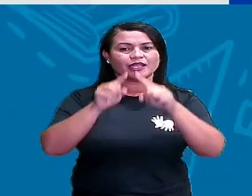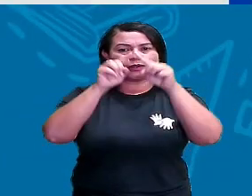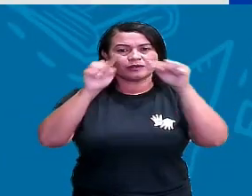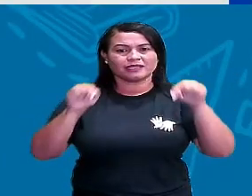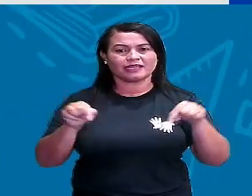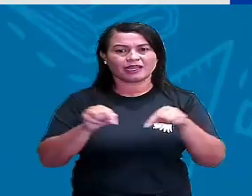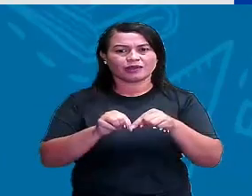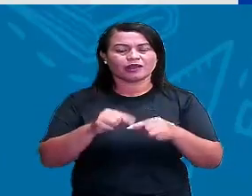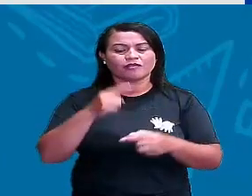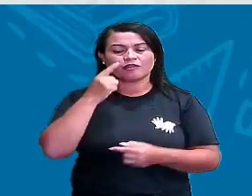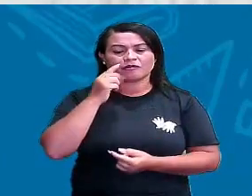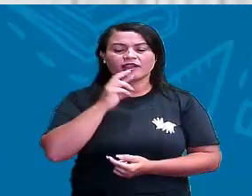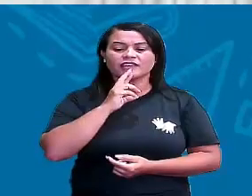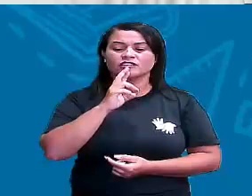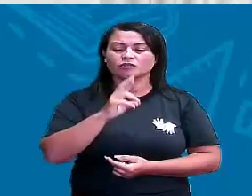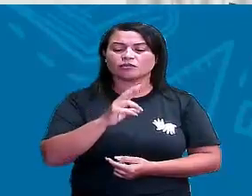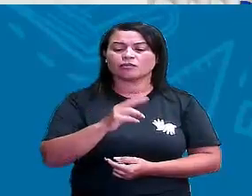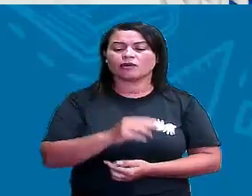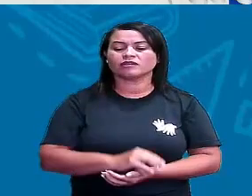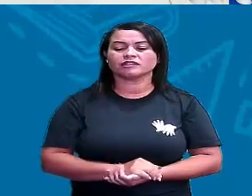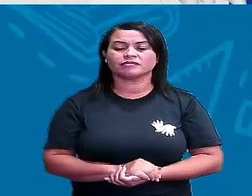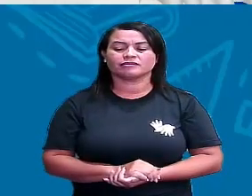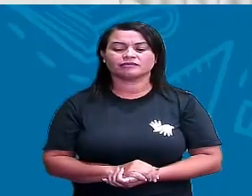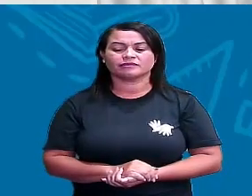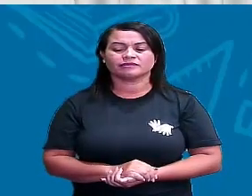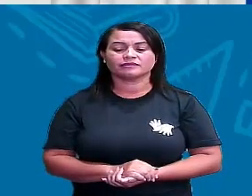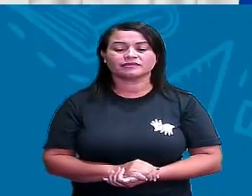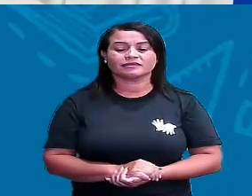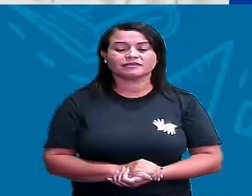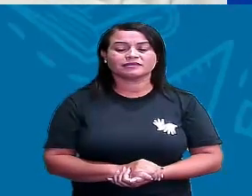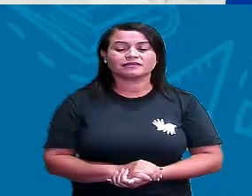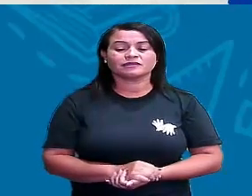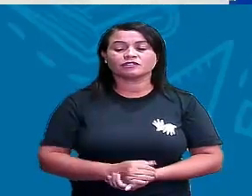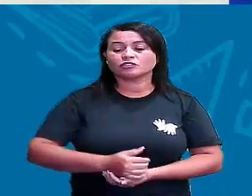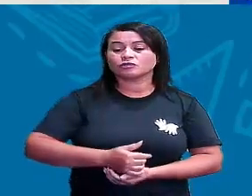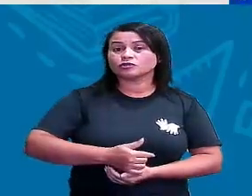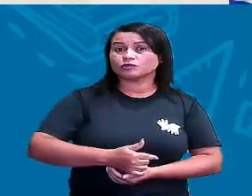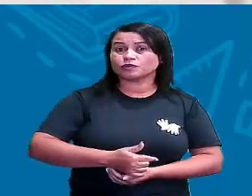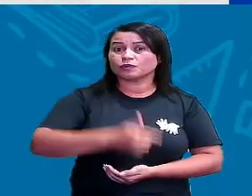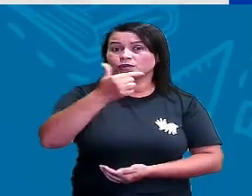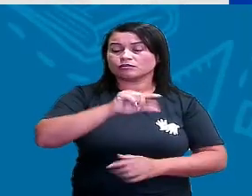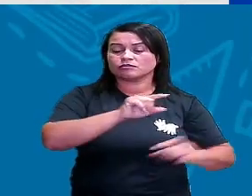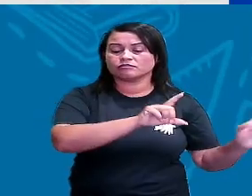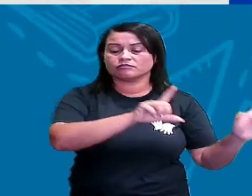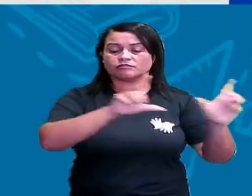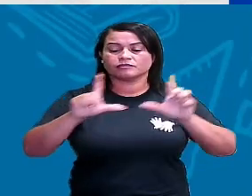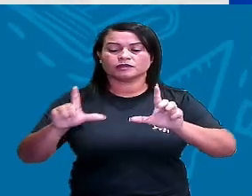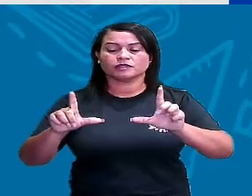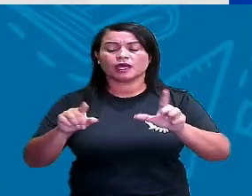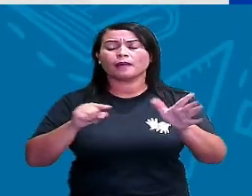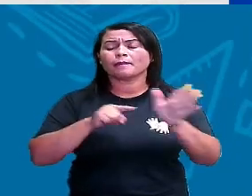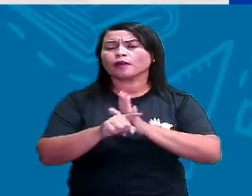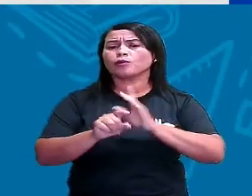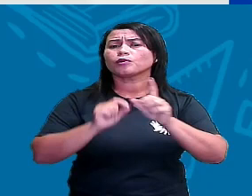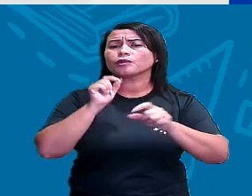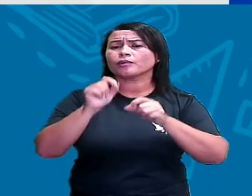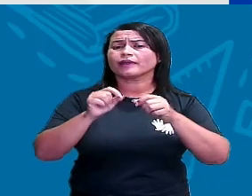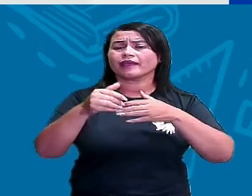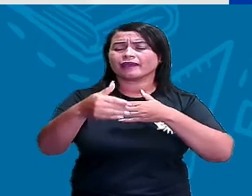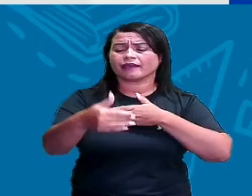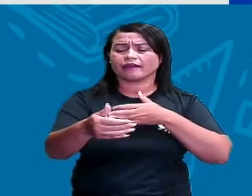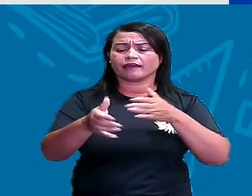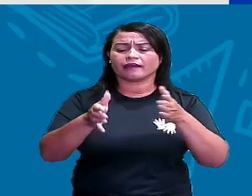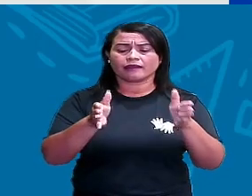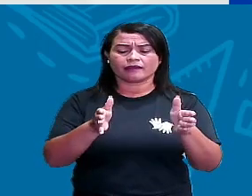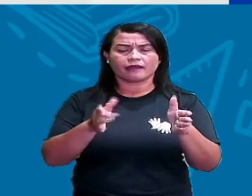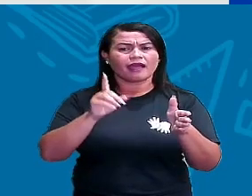ok? Vamos à solução da próxima. Aqui ele pergunta o quê? A caixa abaixo tem o formato de